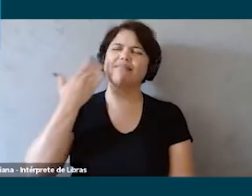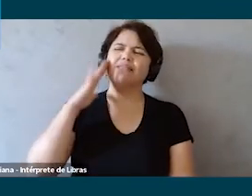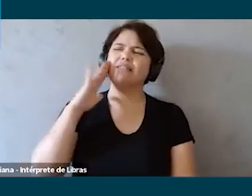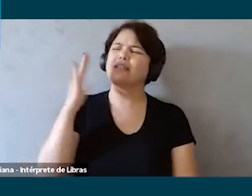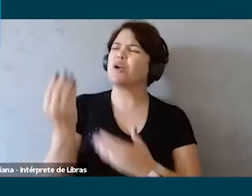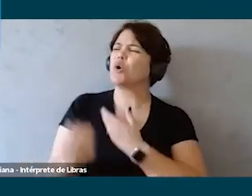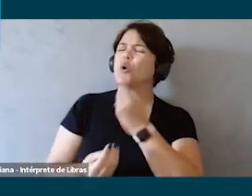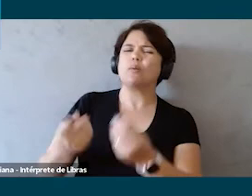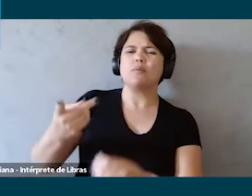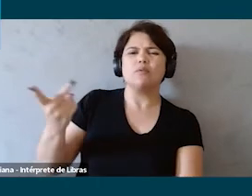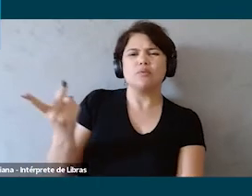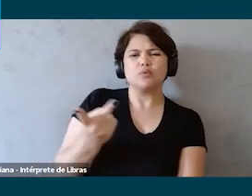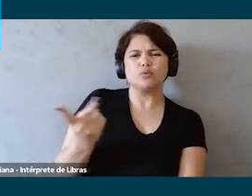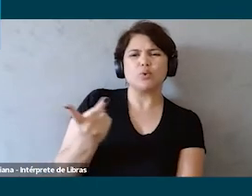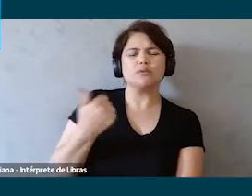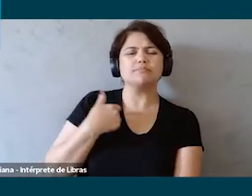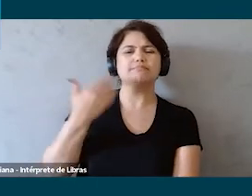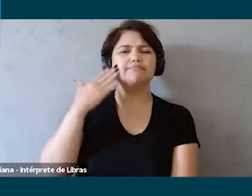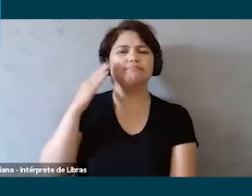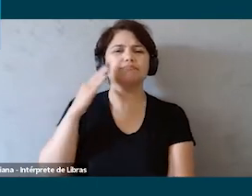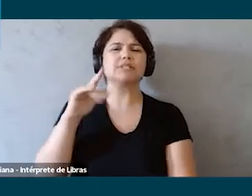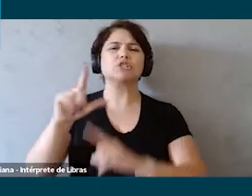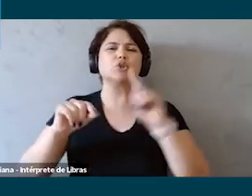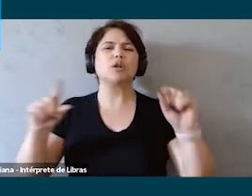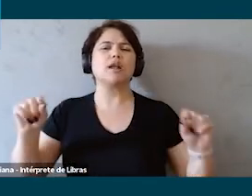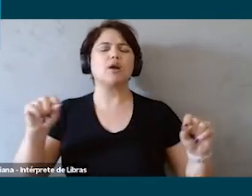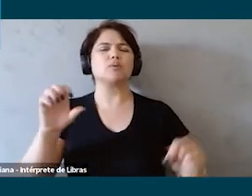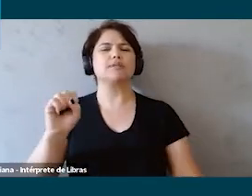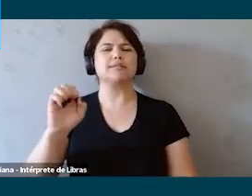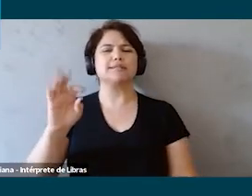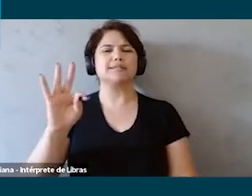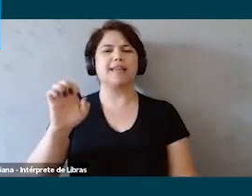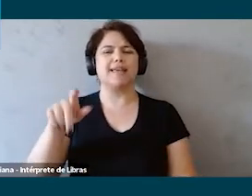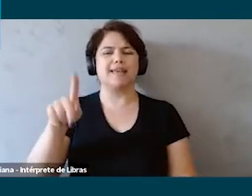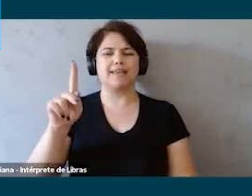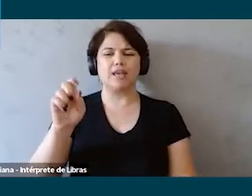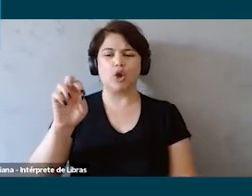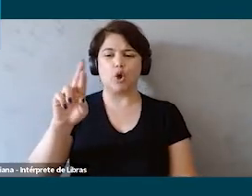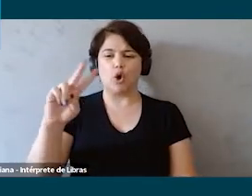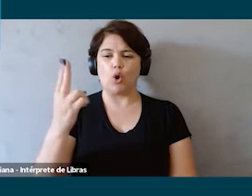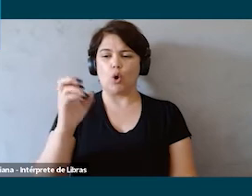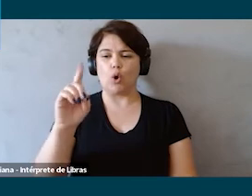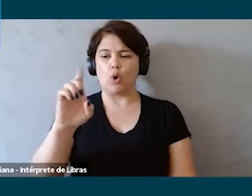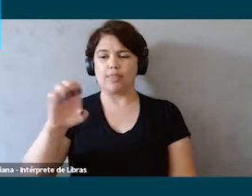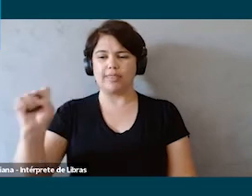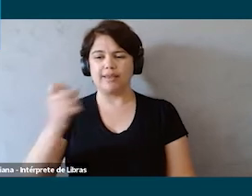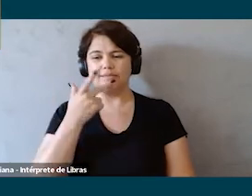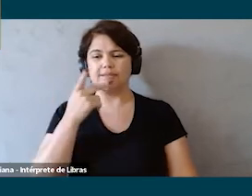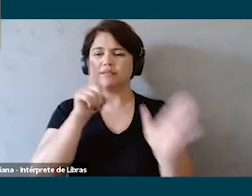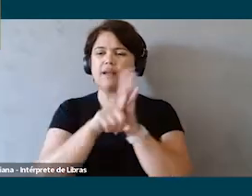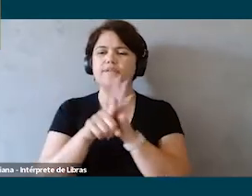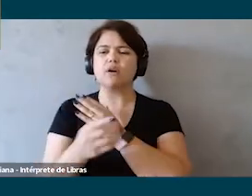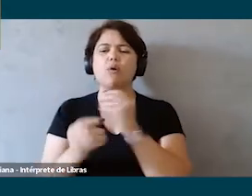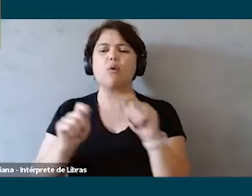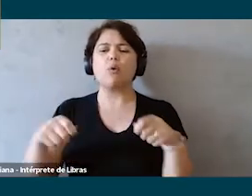quer entender um pouco como é que vocês como é que foi definido a quantidade de stakeholders entrevistados a gente